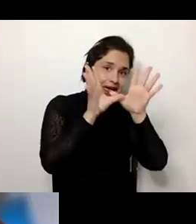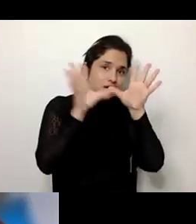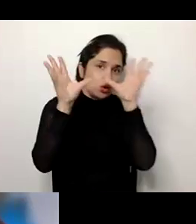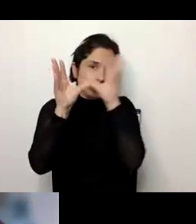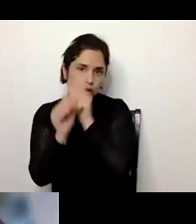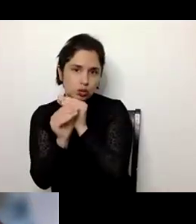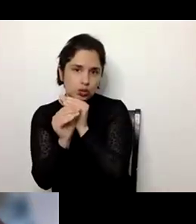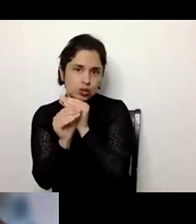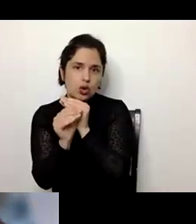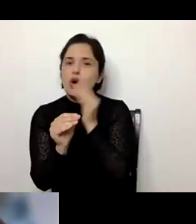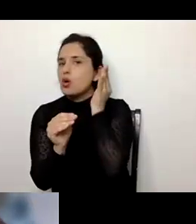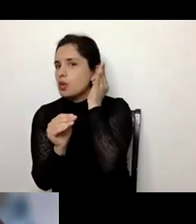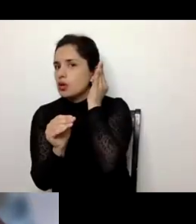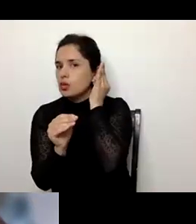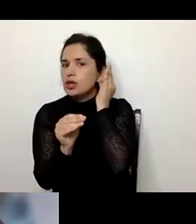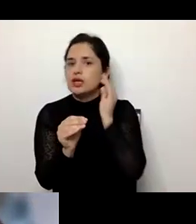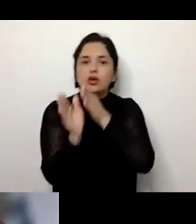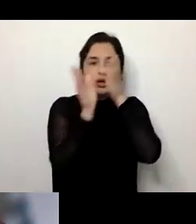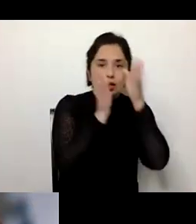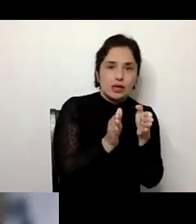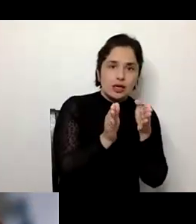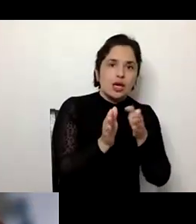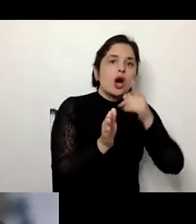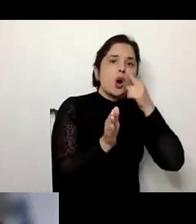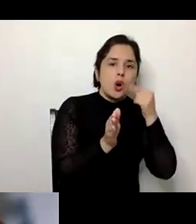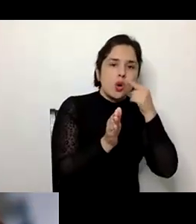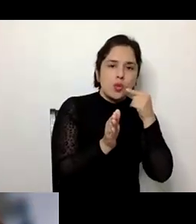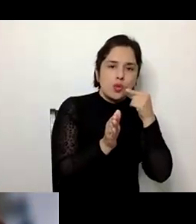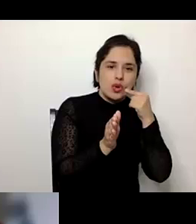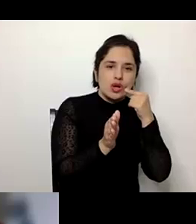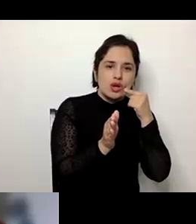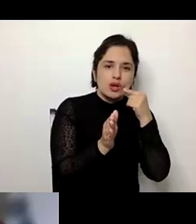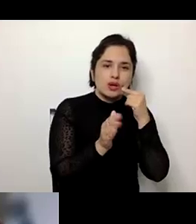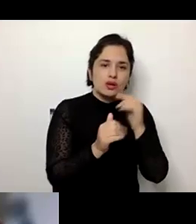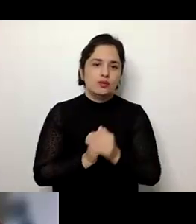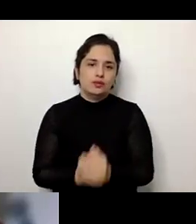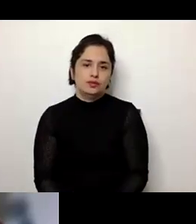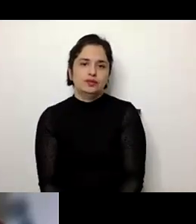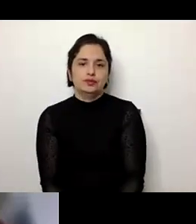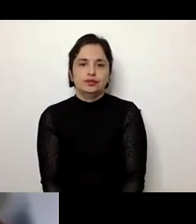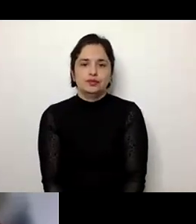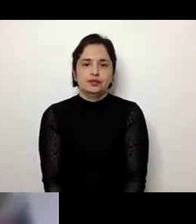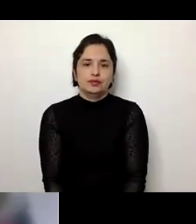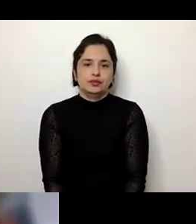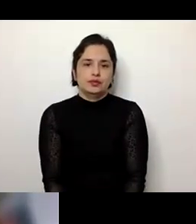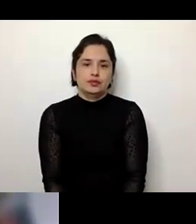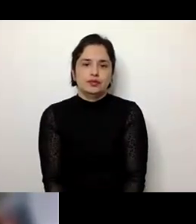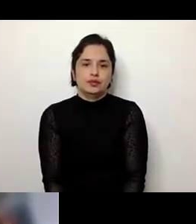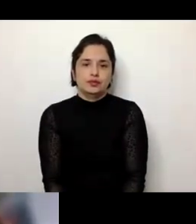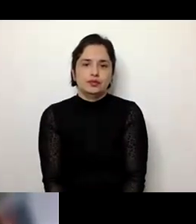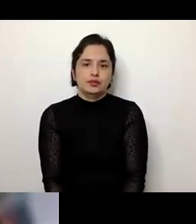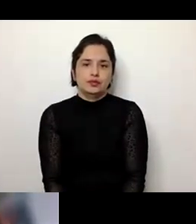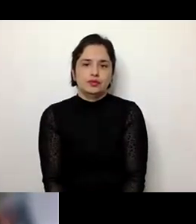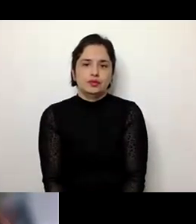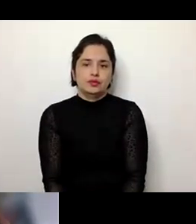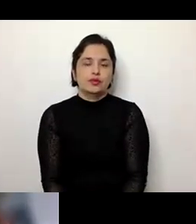e aqui o masculino, então nós temos aqui uma 2022, que seria o dado mais